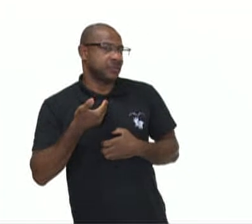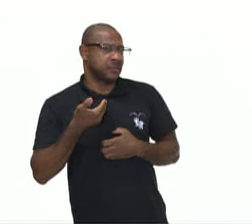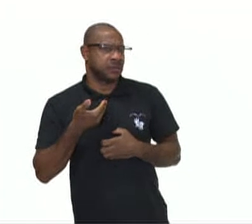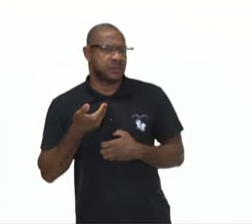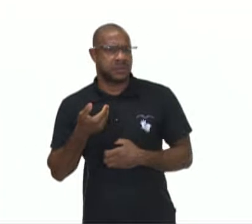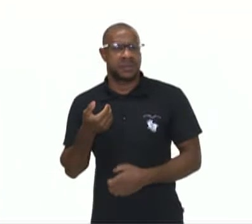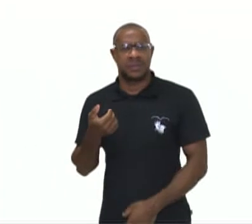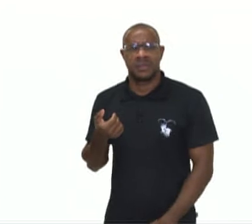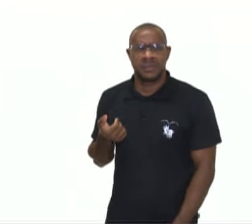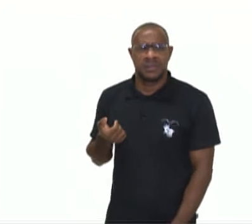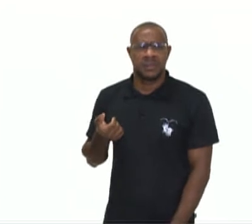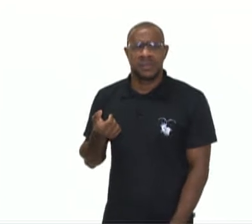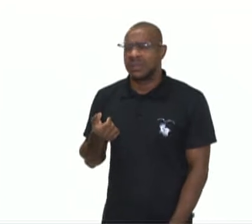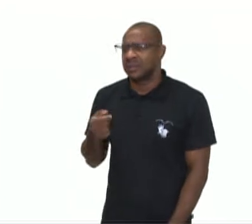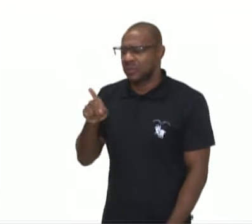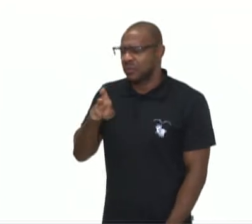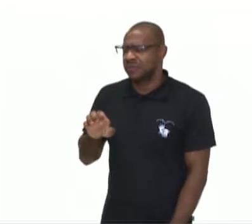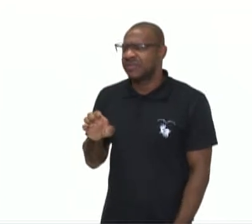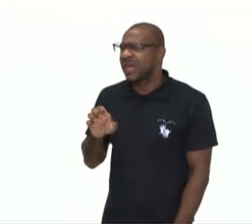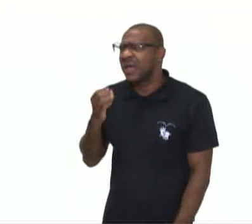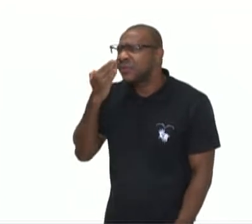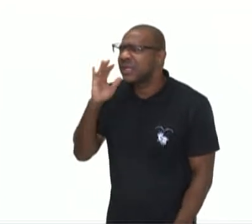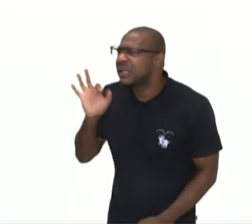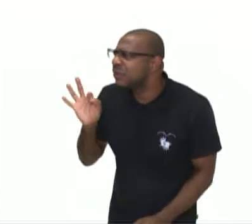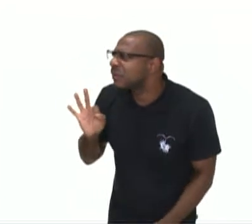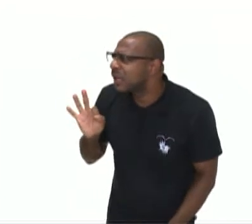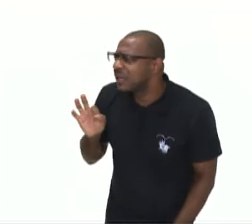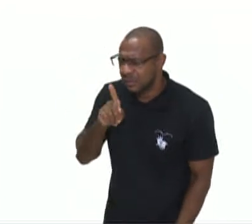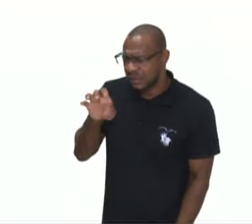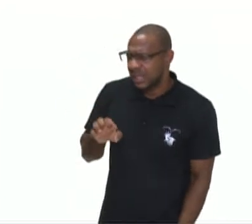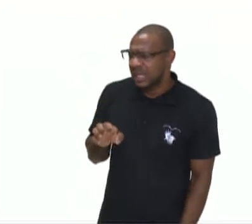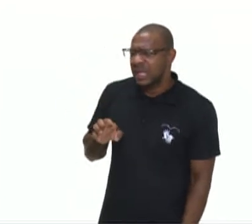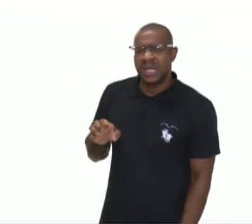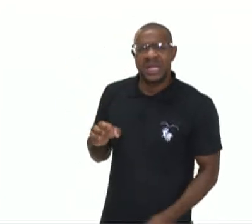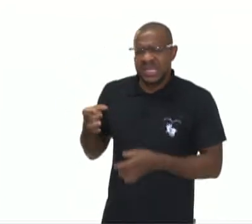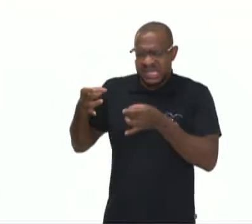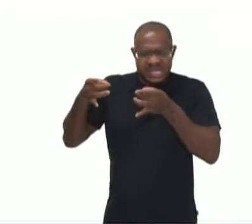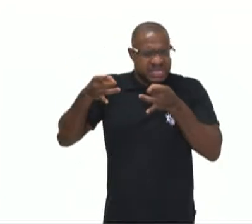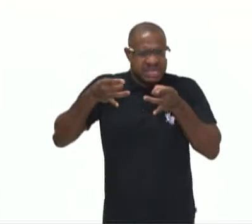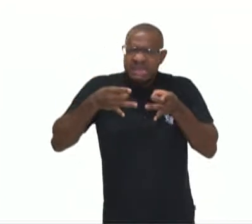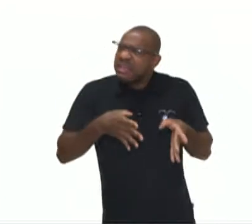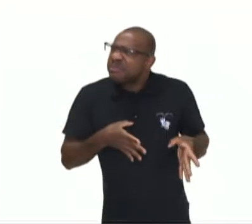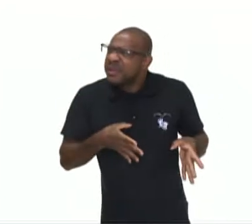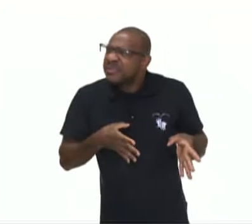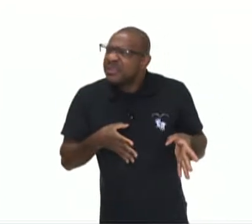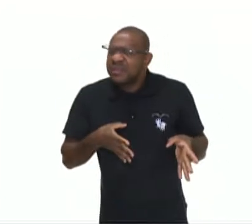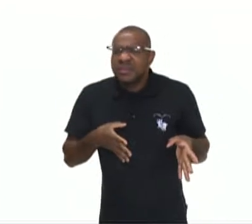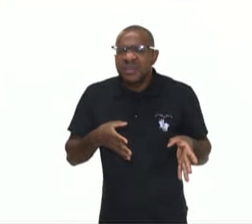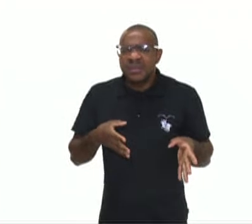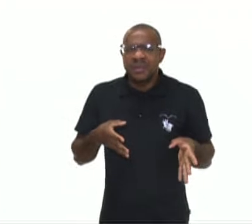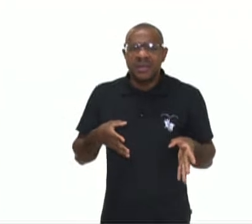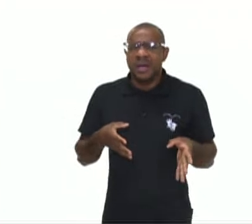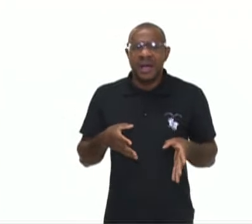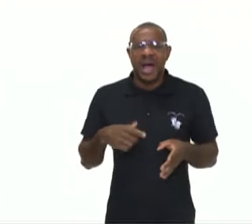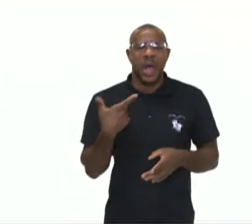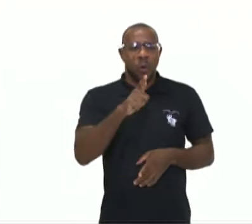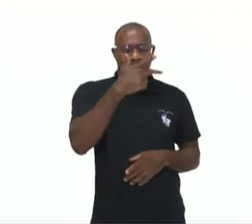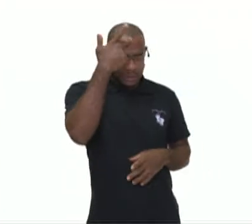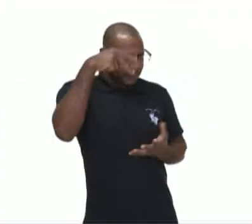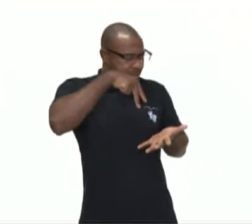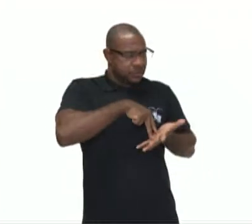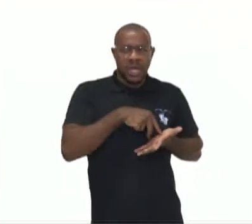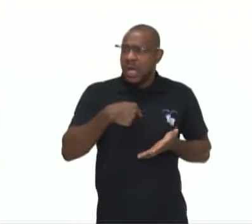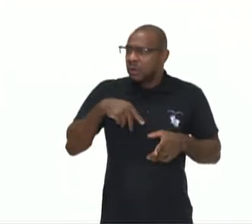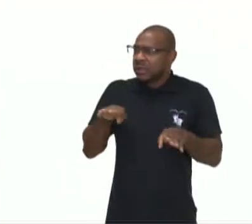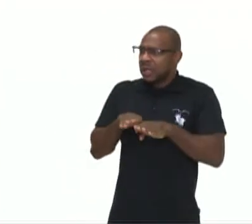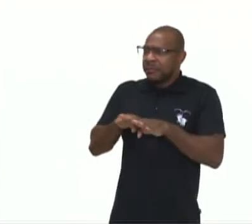O Zé não entende muito bem e fala o quê? Despedido? O Zé, o quê? O Zé está despedido? Eu